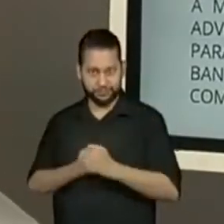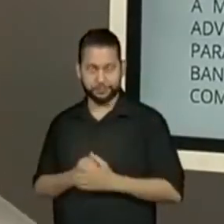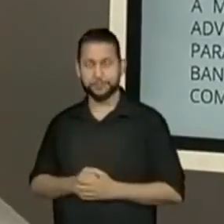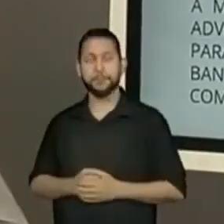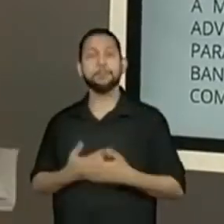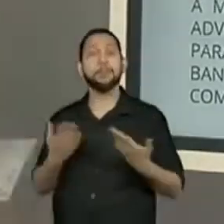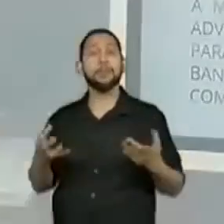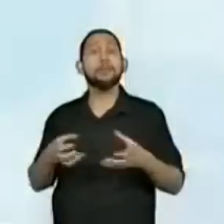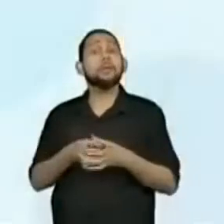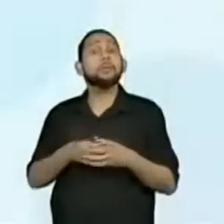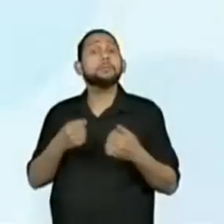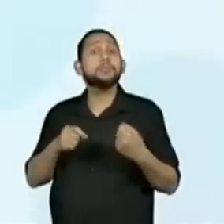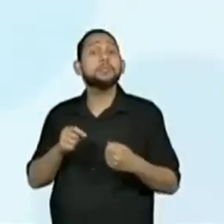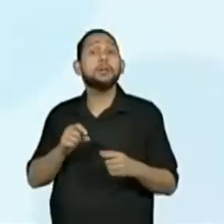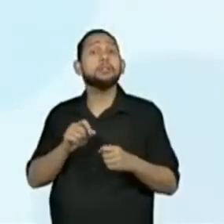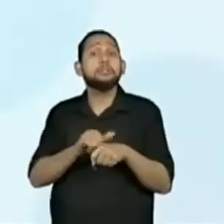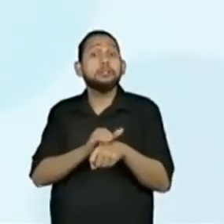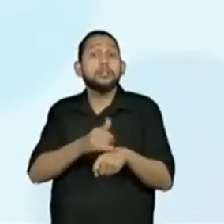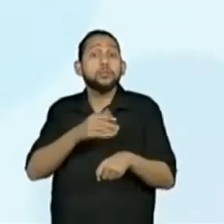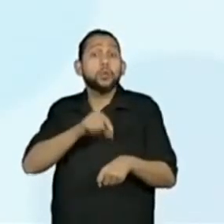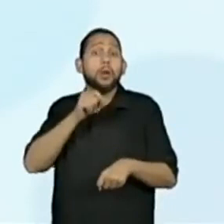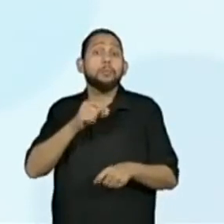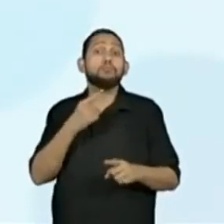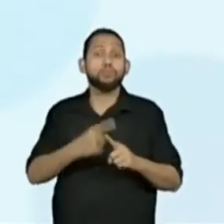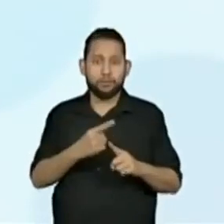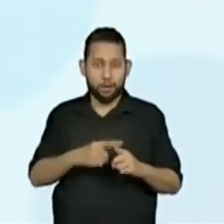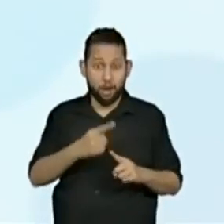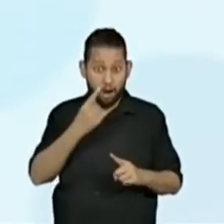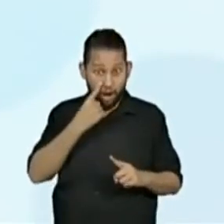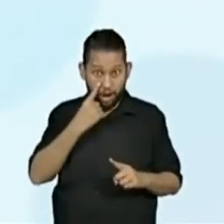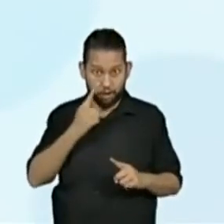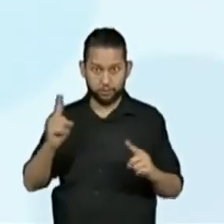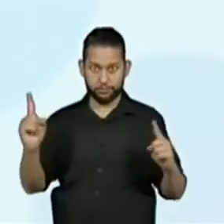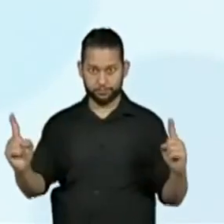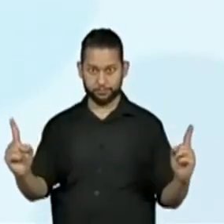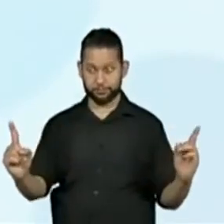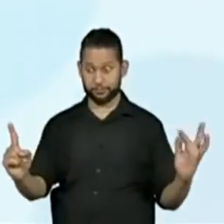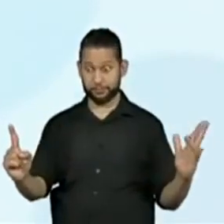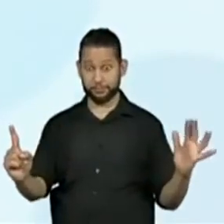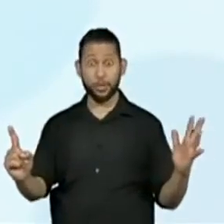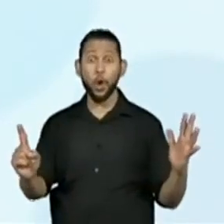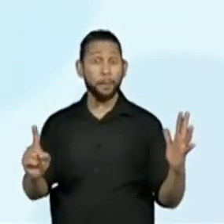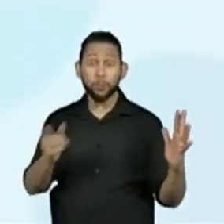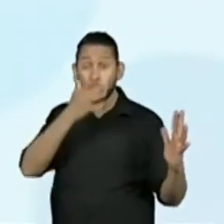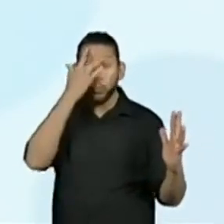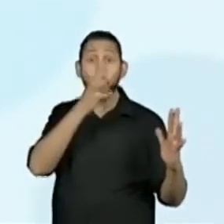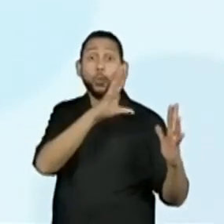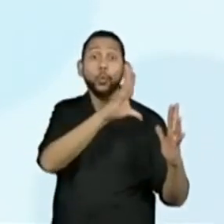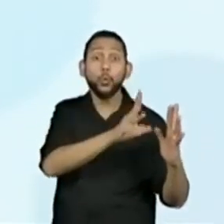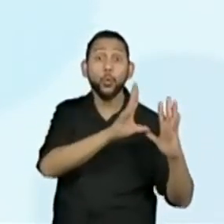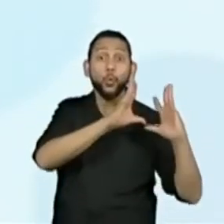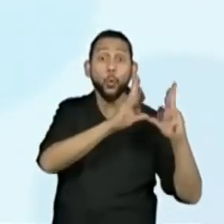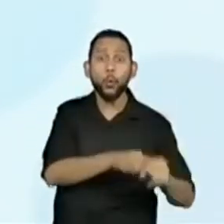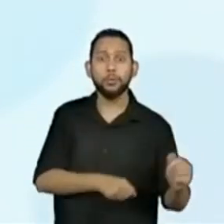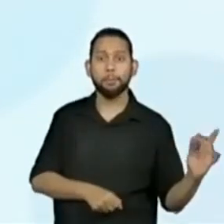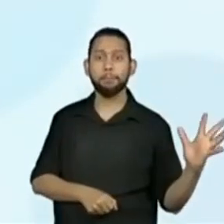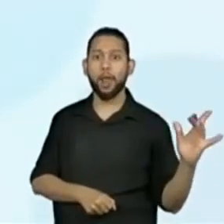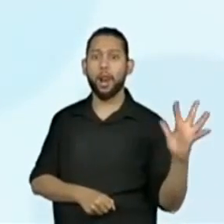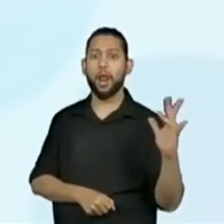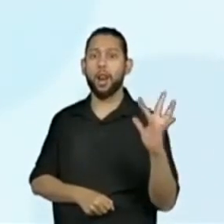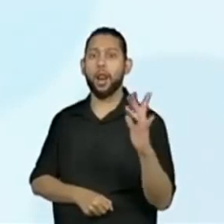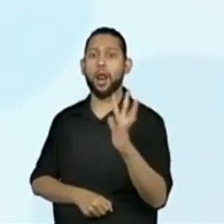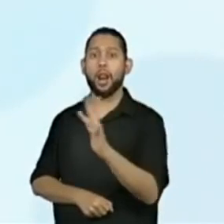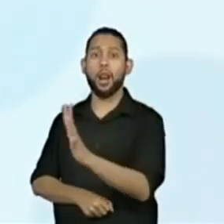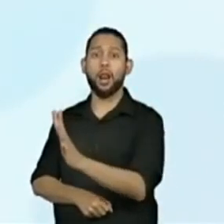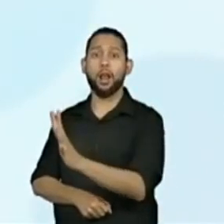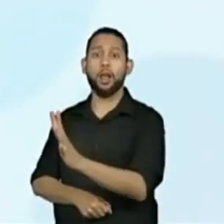estratégia, já que se avançar no campo do adversário com muitos jogadores, ficará com poucos